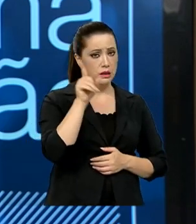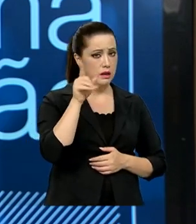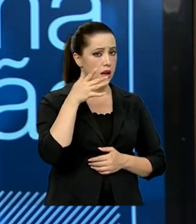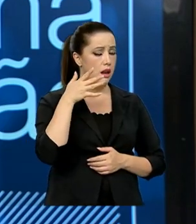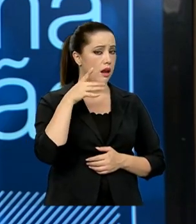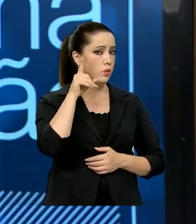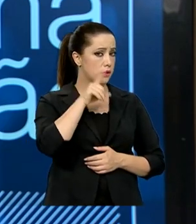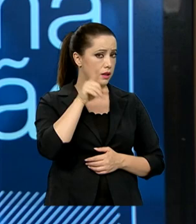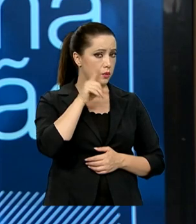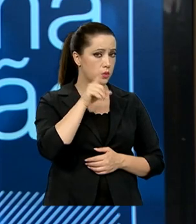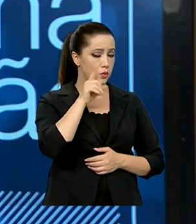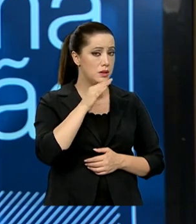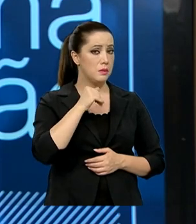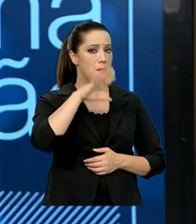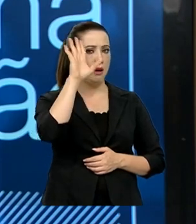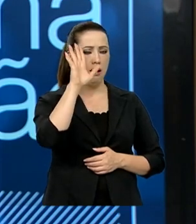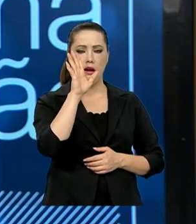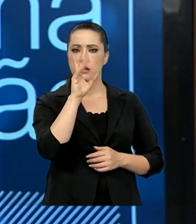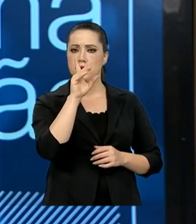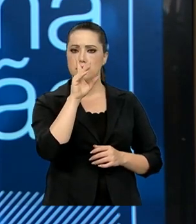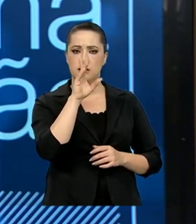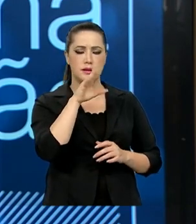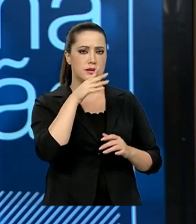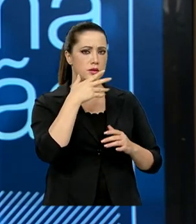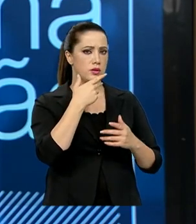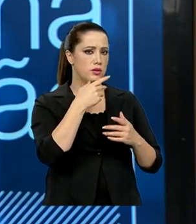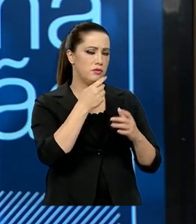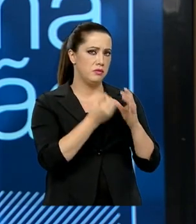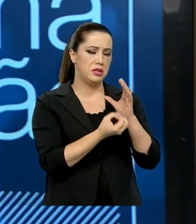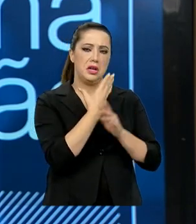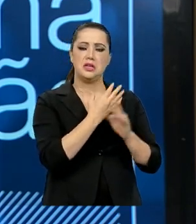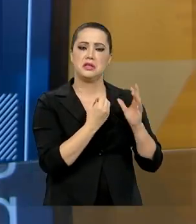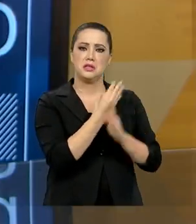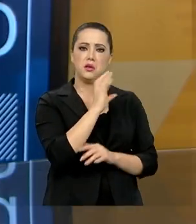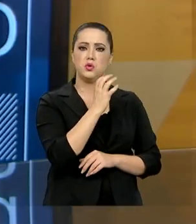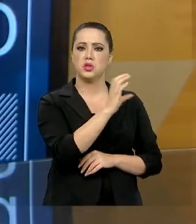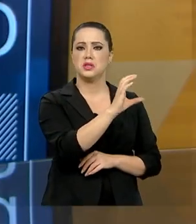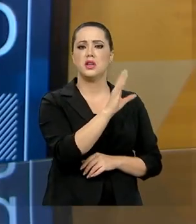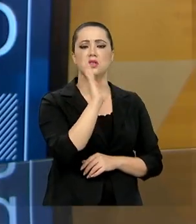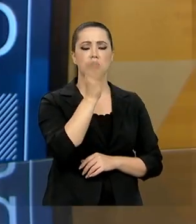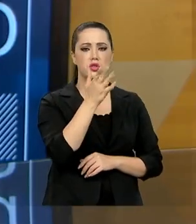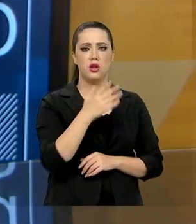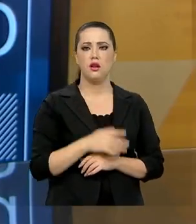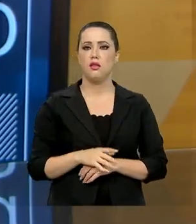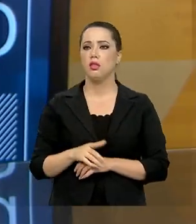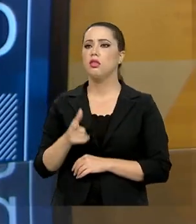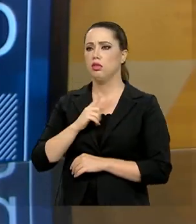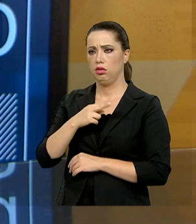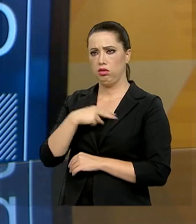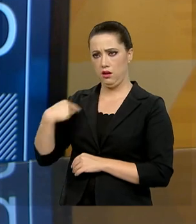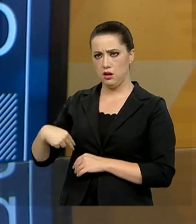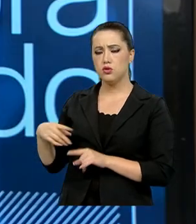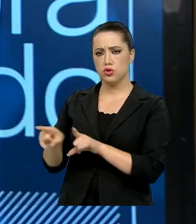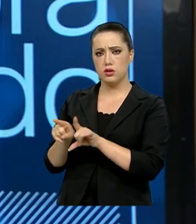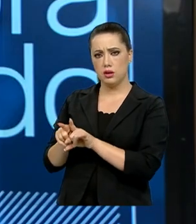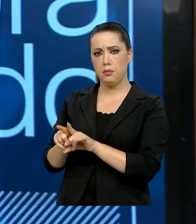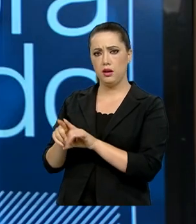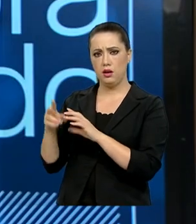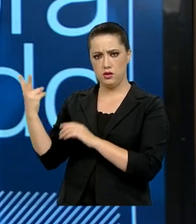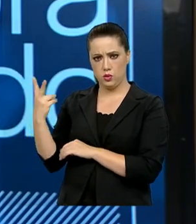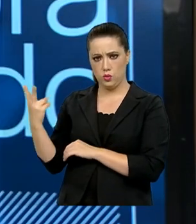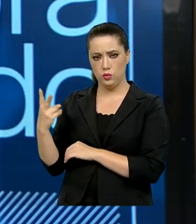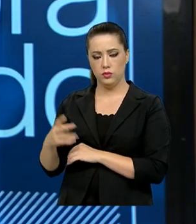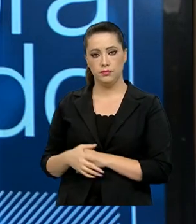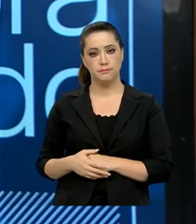volume de produção científica do mundo. Está em primeiro lugar. Isso já há alguns anos. Sim. A China vem logo depois. É. Mas, em termos